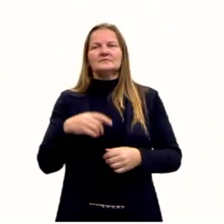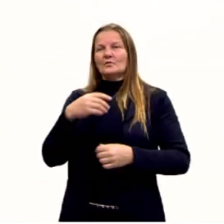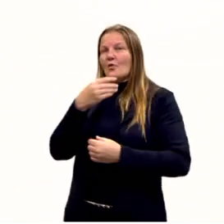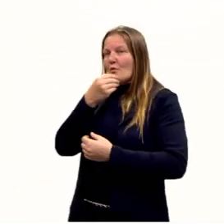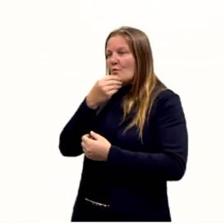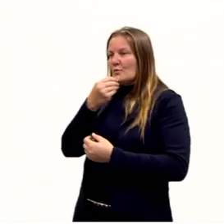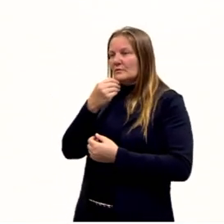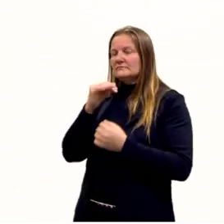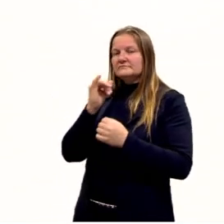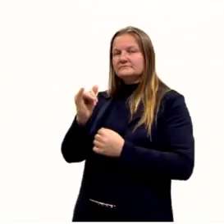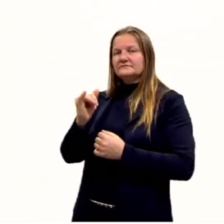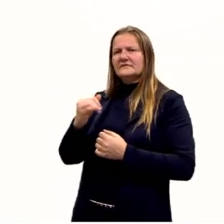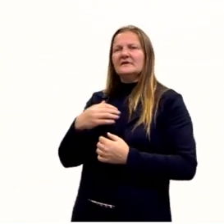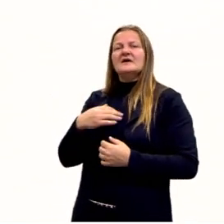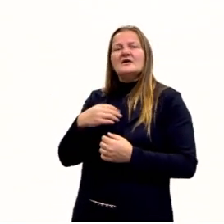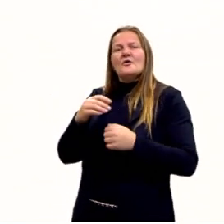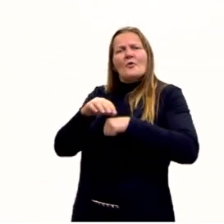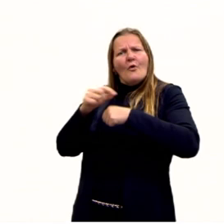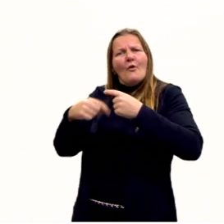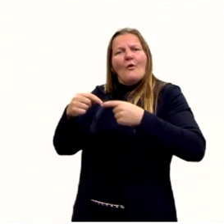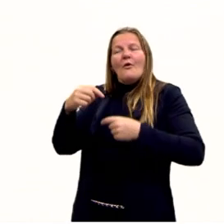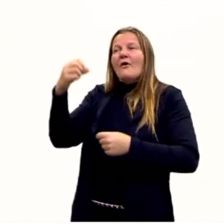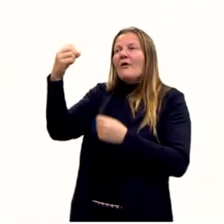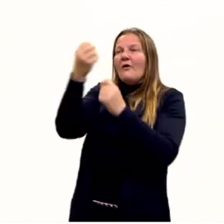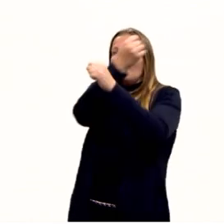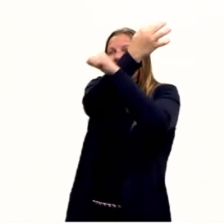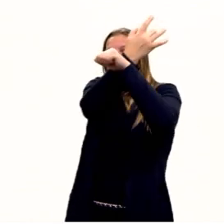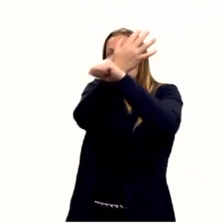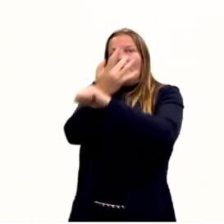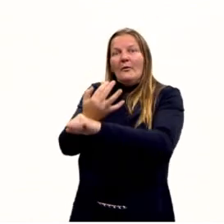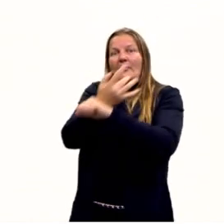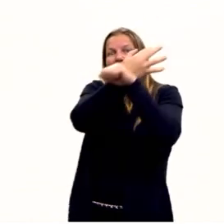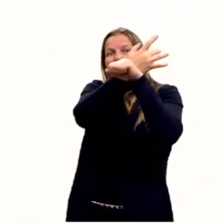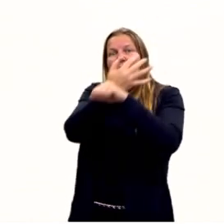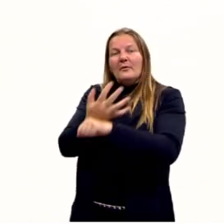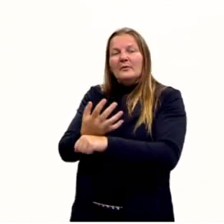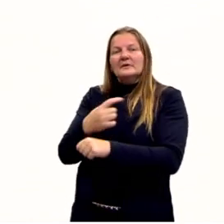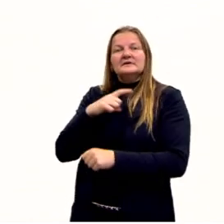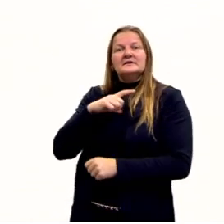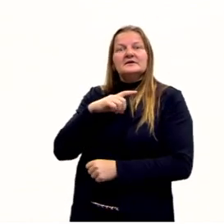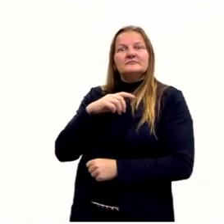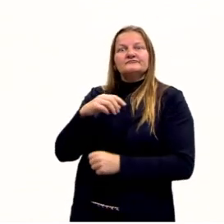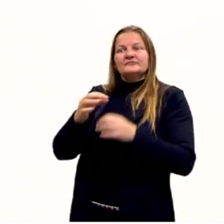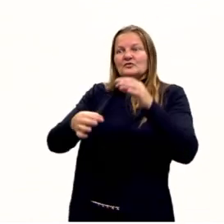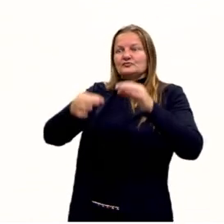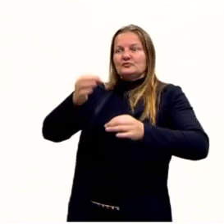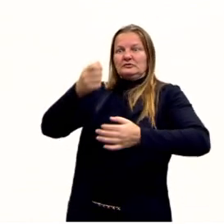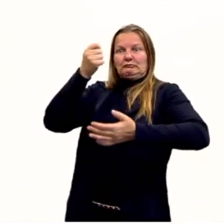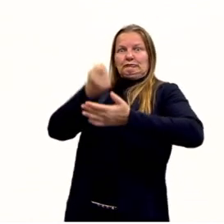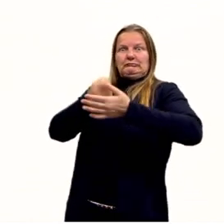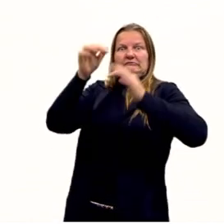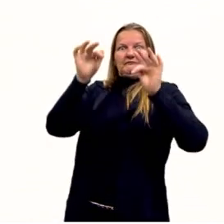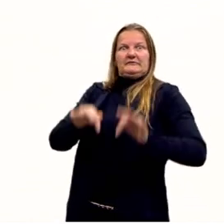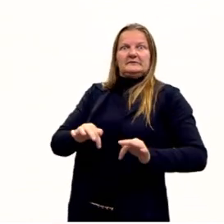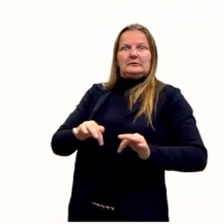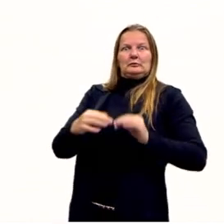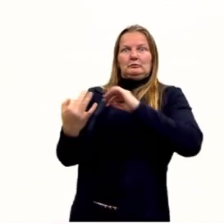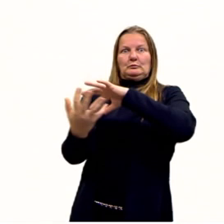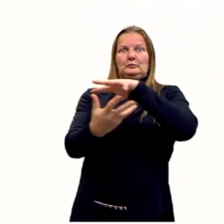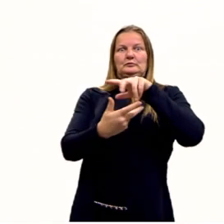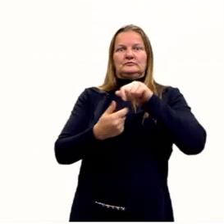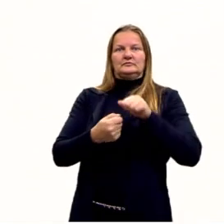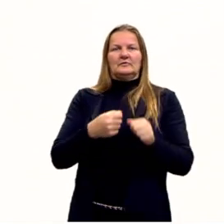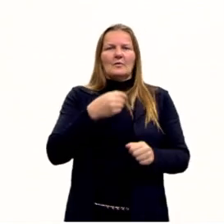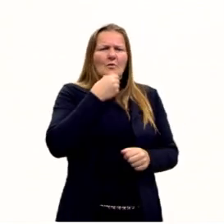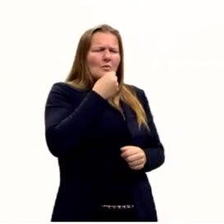Calvin fala, o cometa Halley. Cometas são arautos do juízo final. E daí o